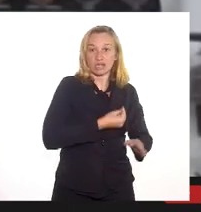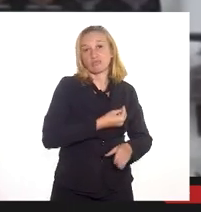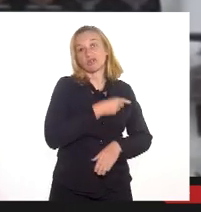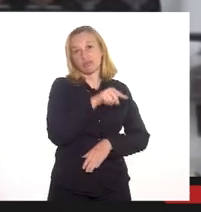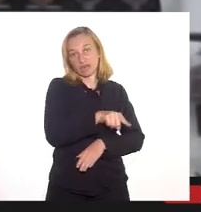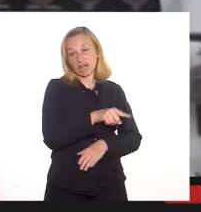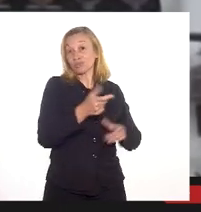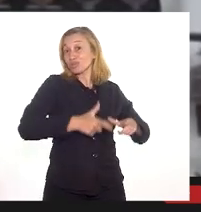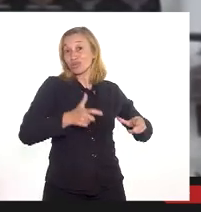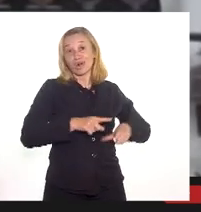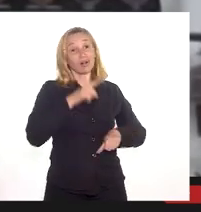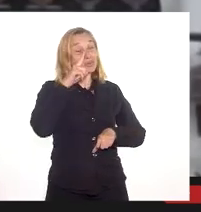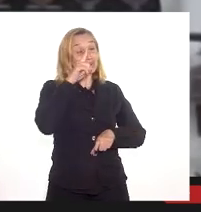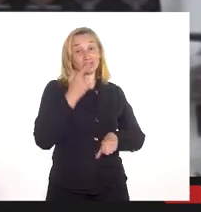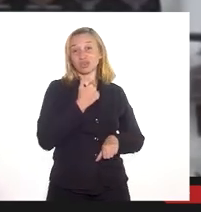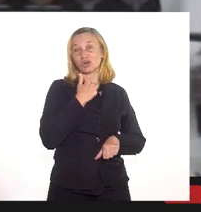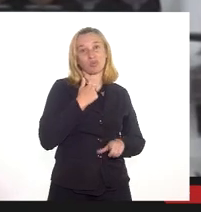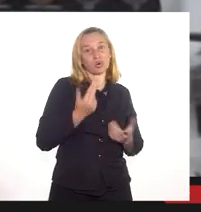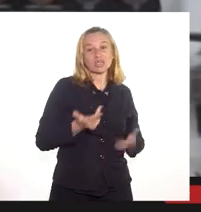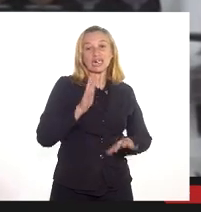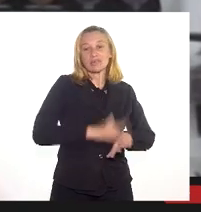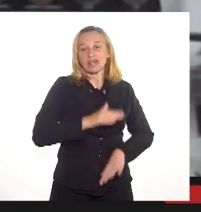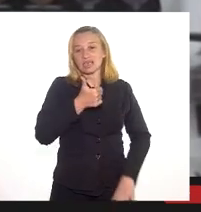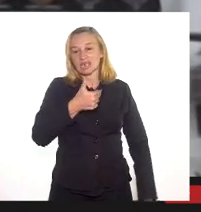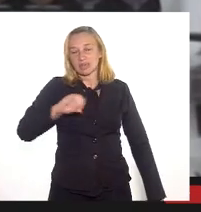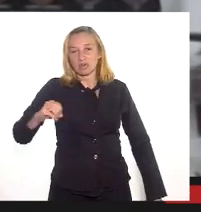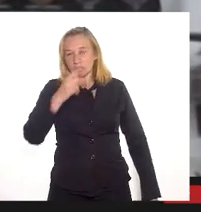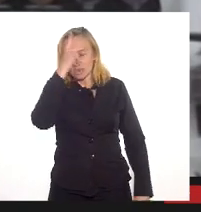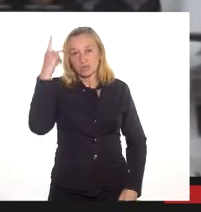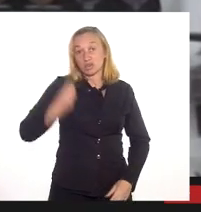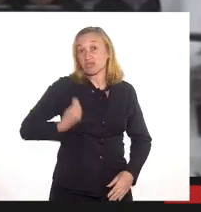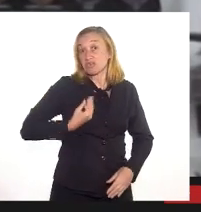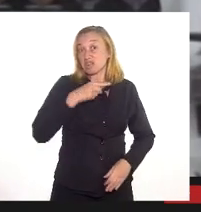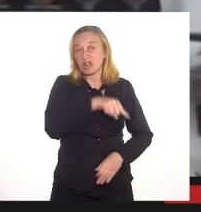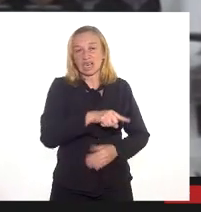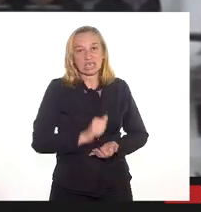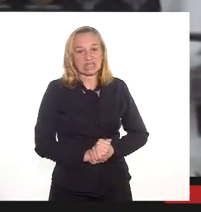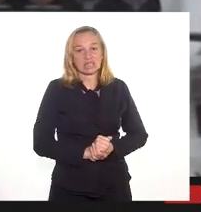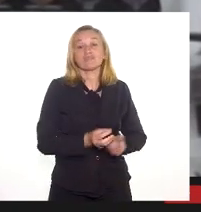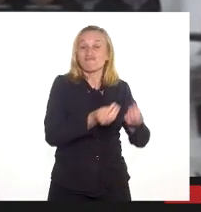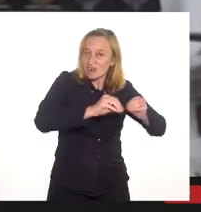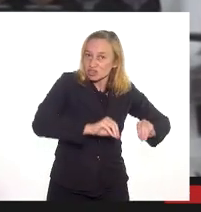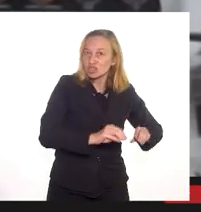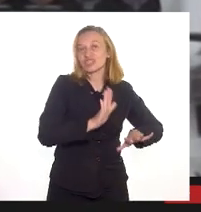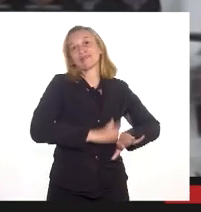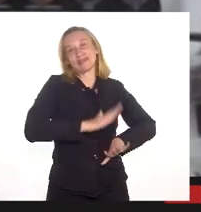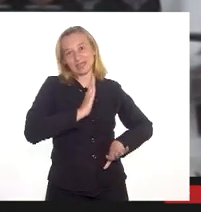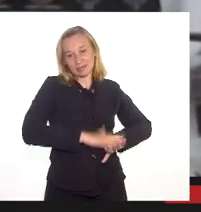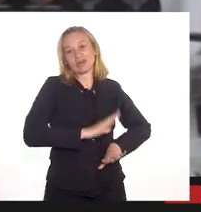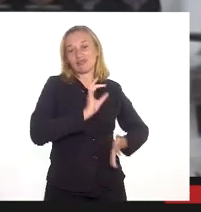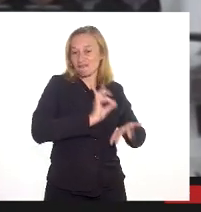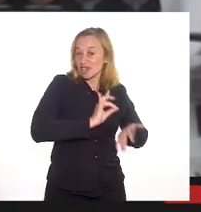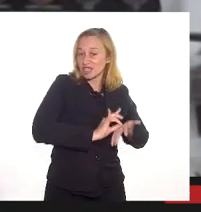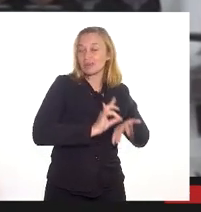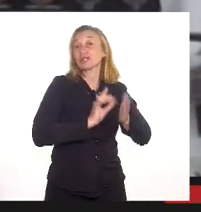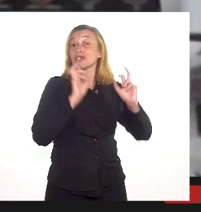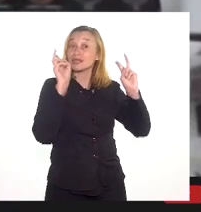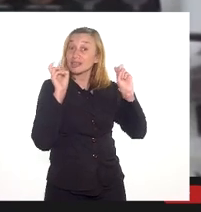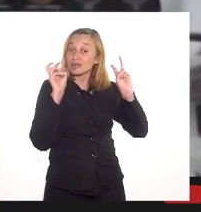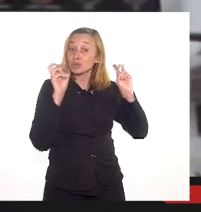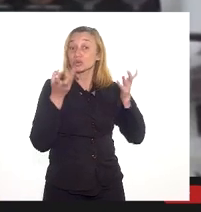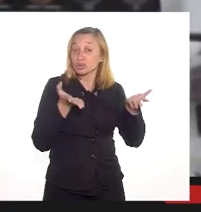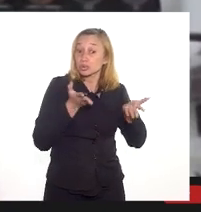população que hoje a gente tem ali, quase 100 mil pessoas morrendo naquela região, que realmente prejudique ainda mais toda essa questão